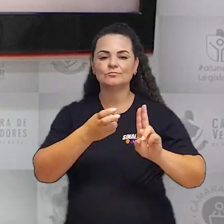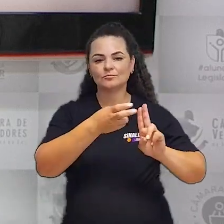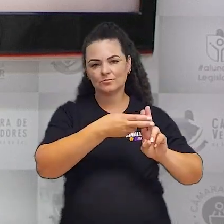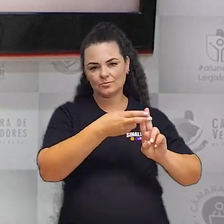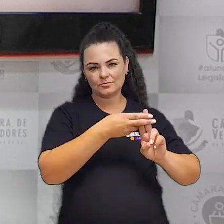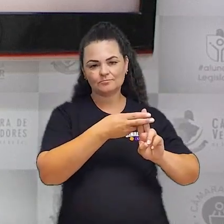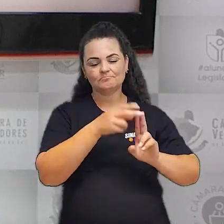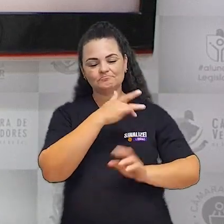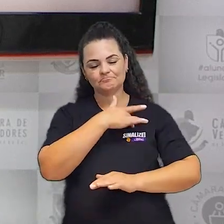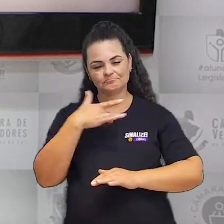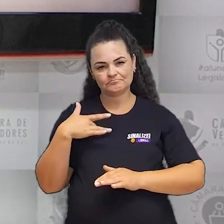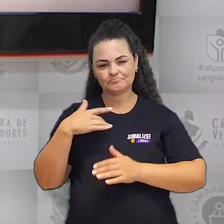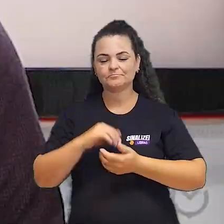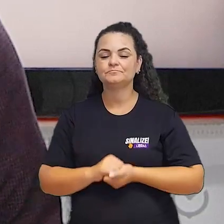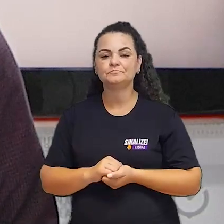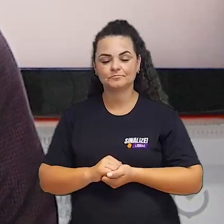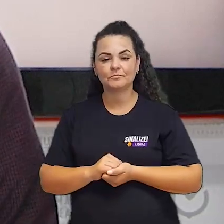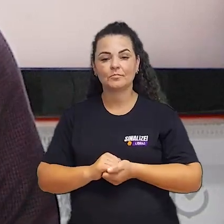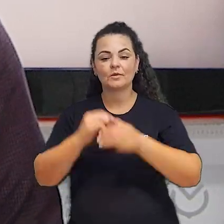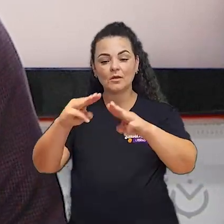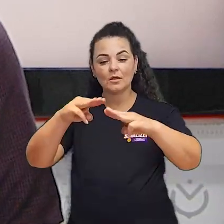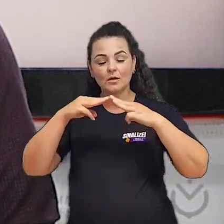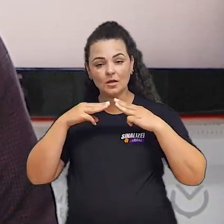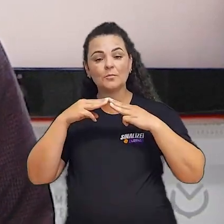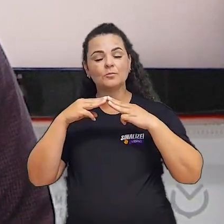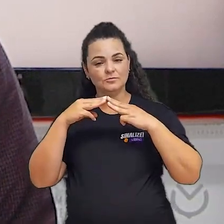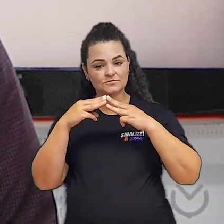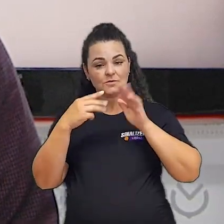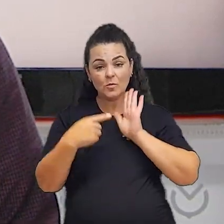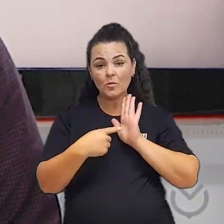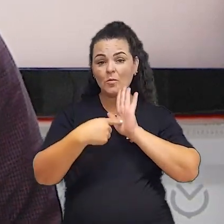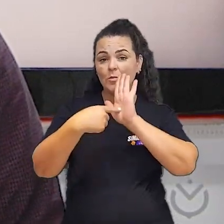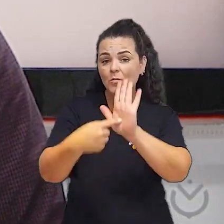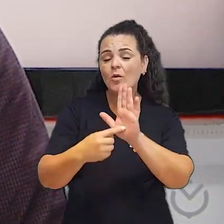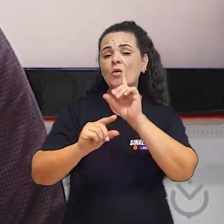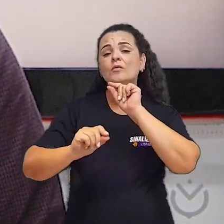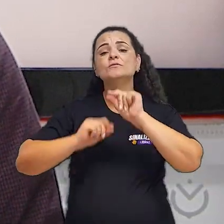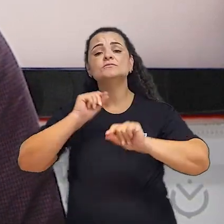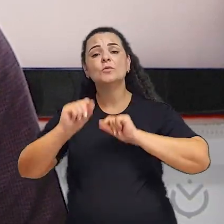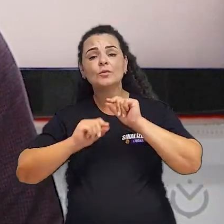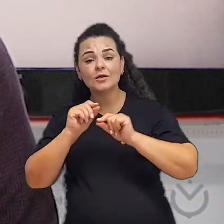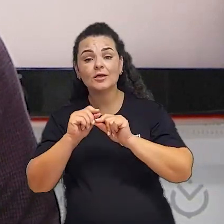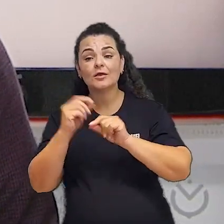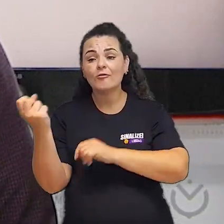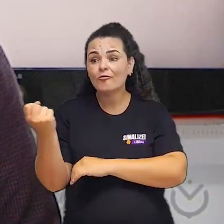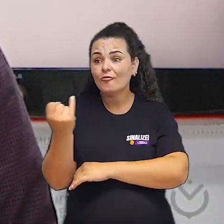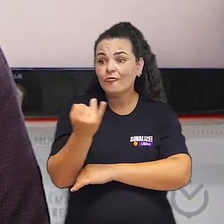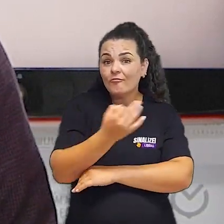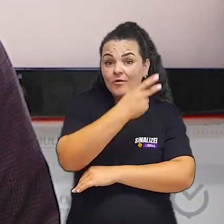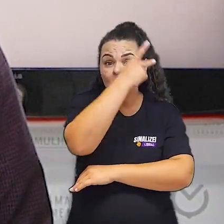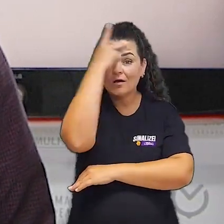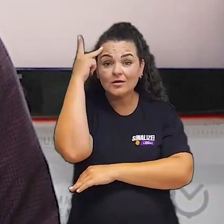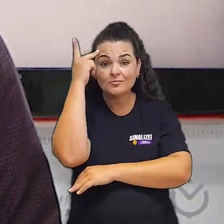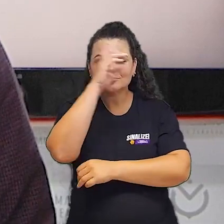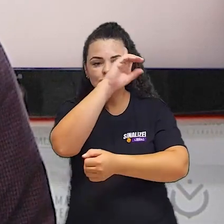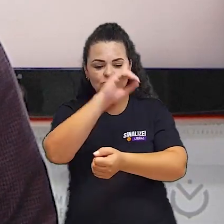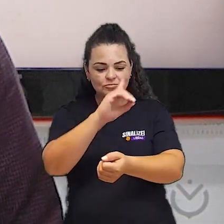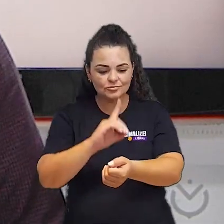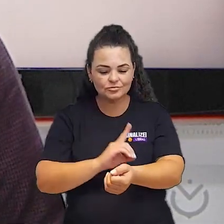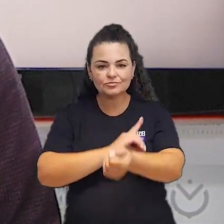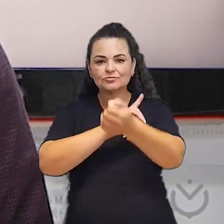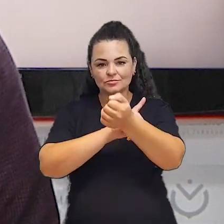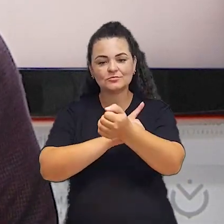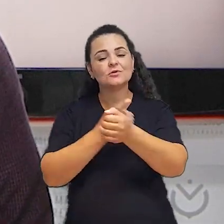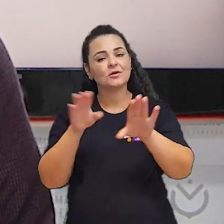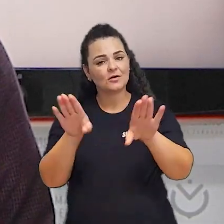do Sistema Único de Saúde. A moção foi fundamentada no atual crescimento dos casos de dengue na cidade, assim